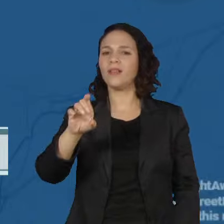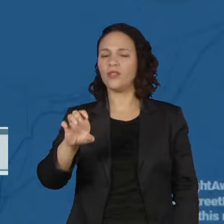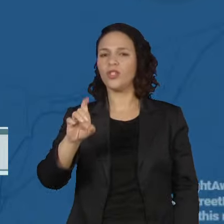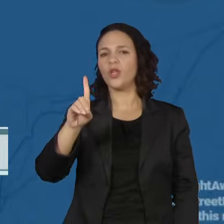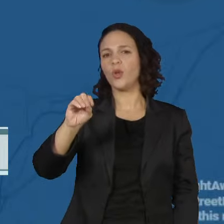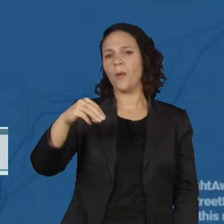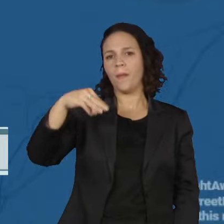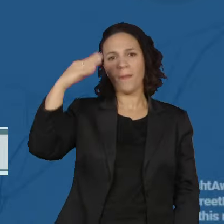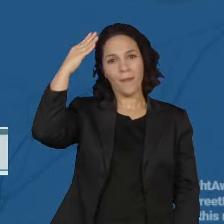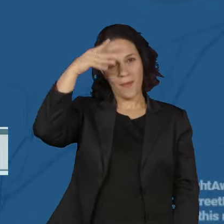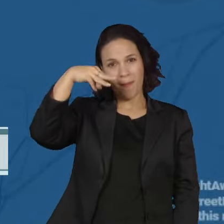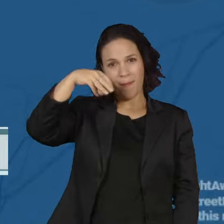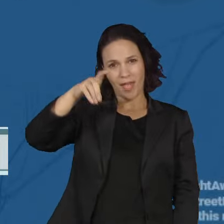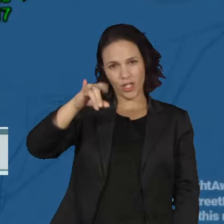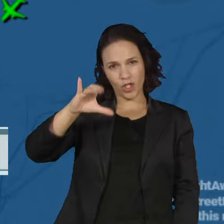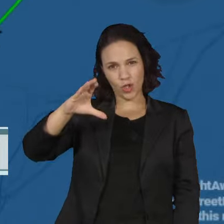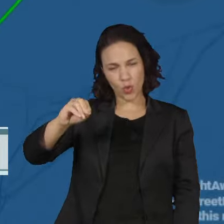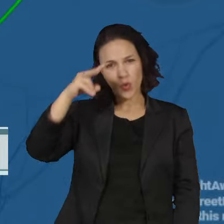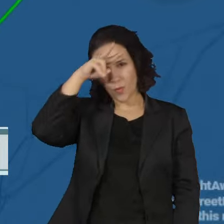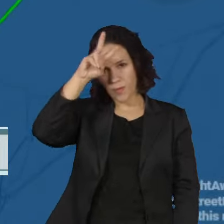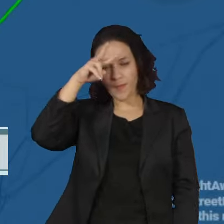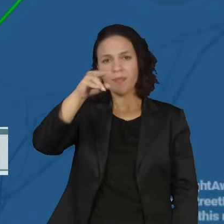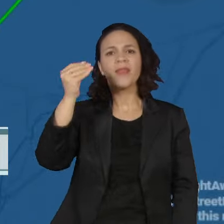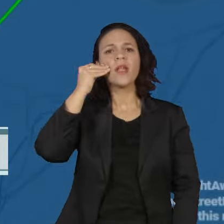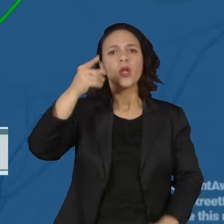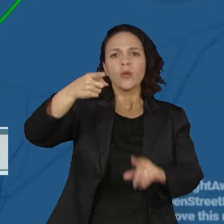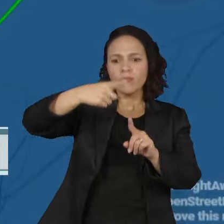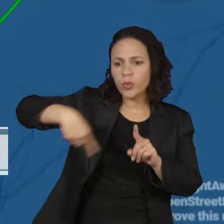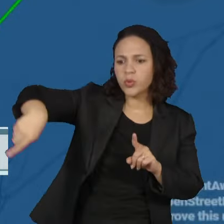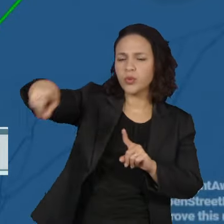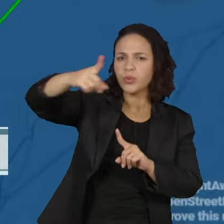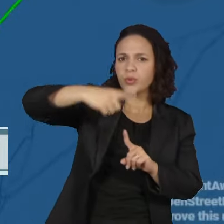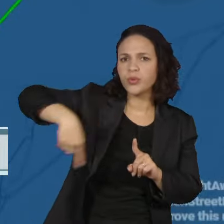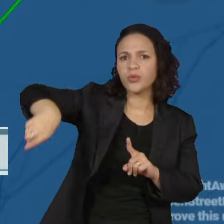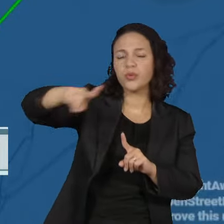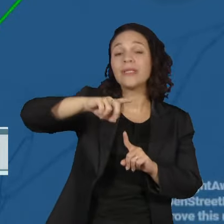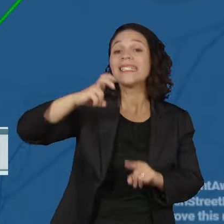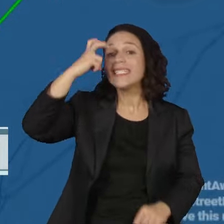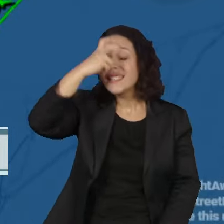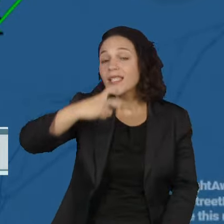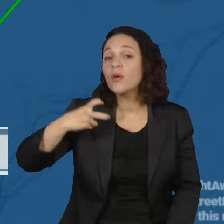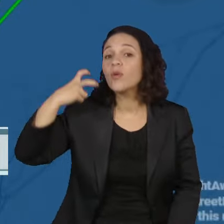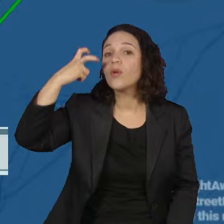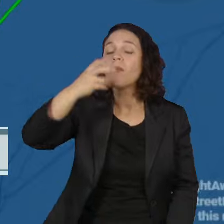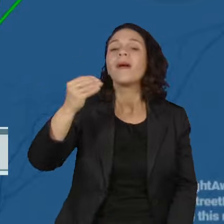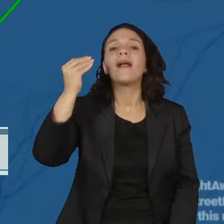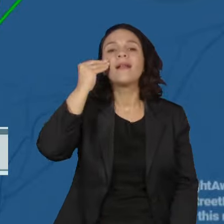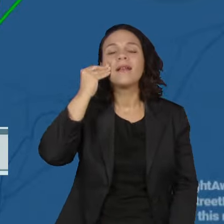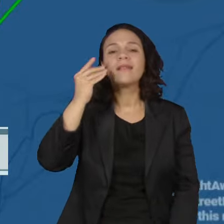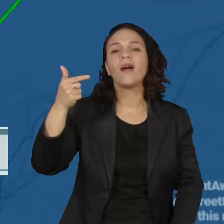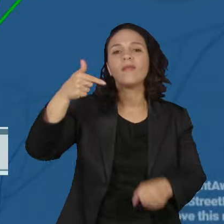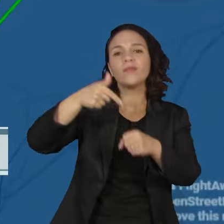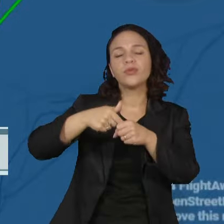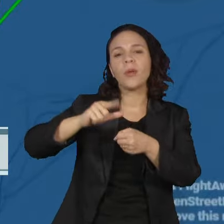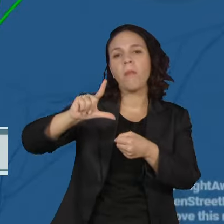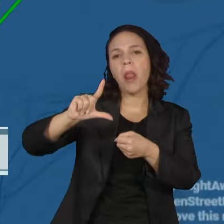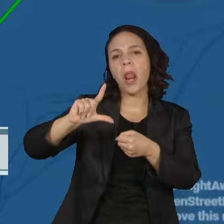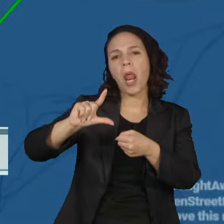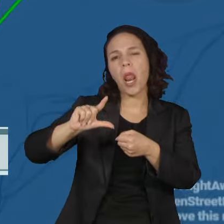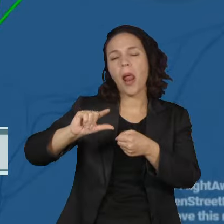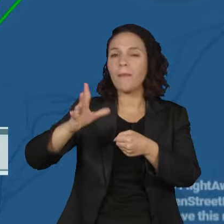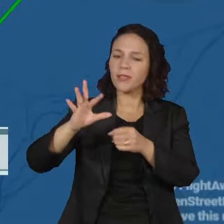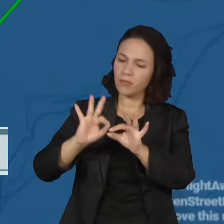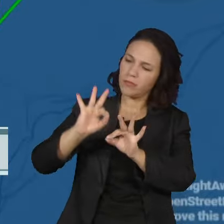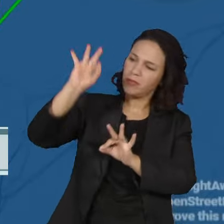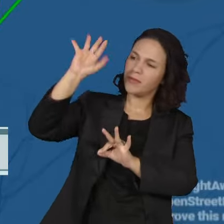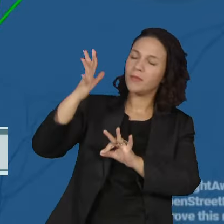Para fazer um pouso de segurança, a aeronave voou por cerca de cinco horas em círculos para gastar combustível, numa altitude média de